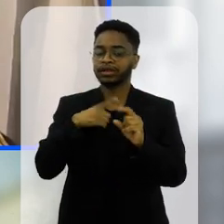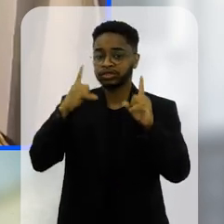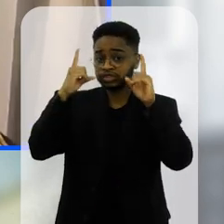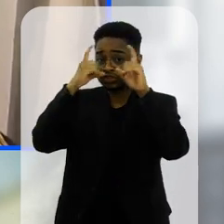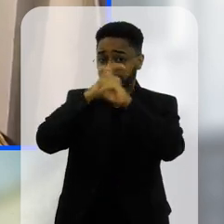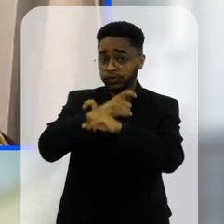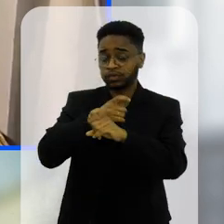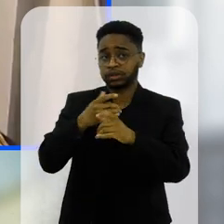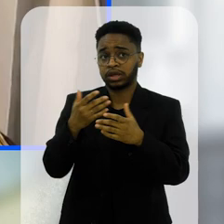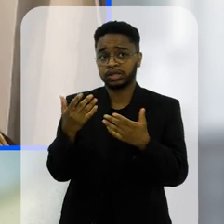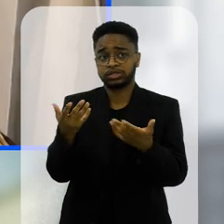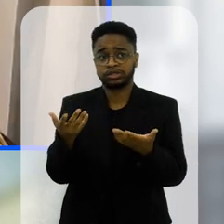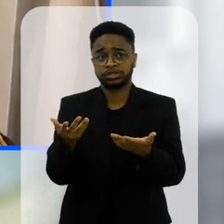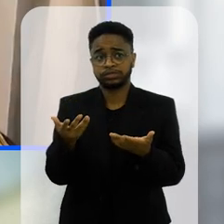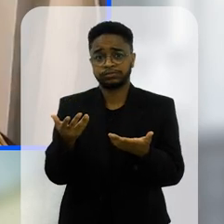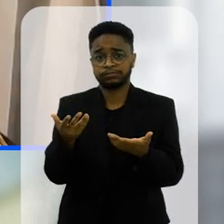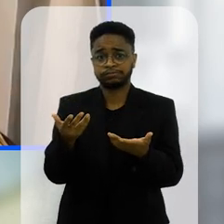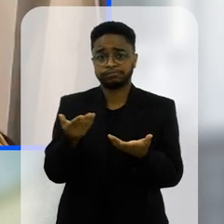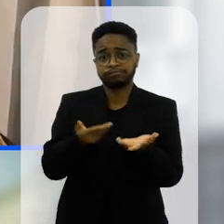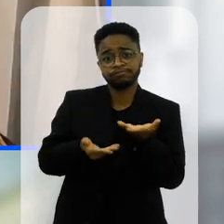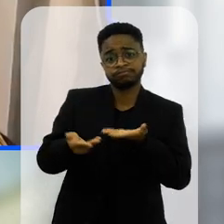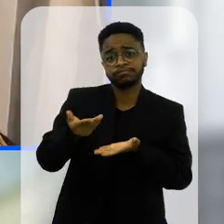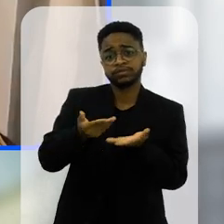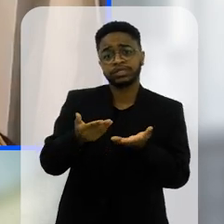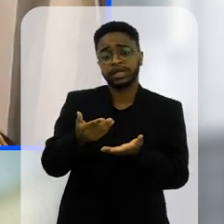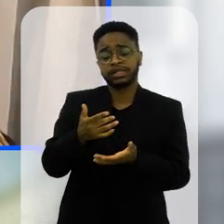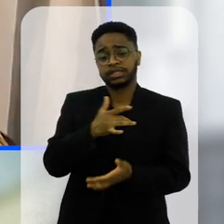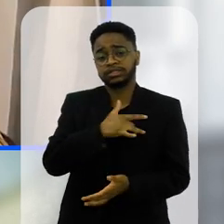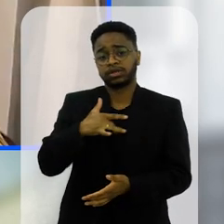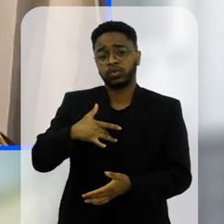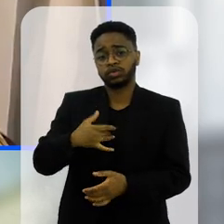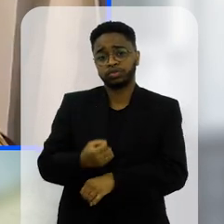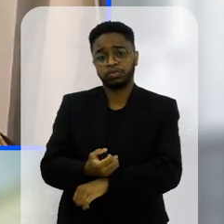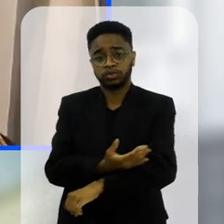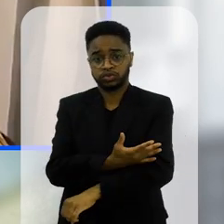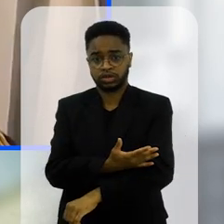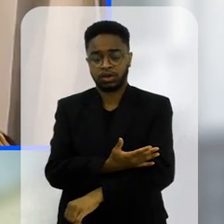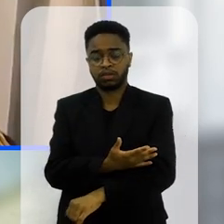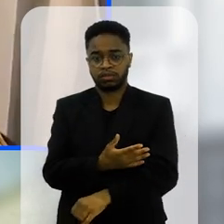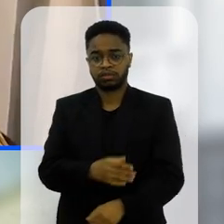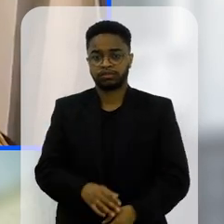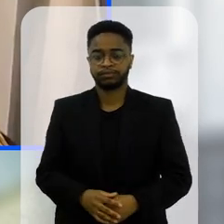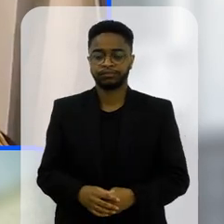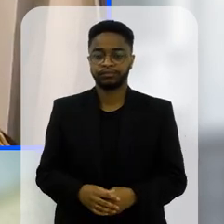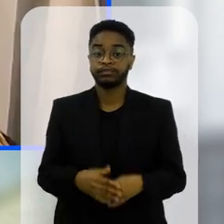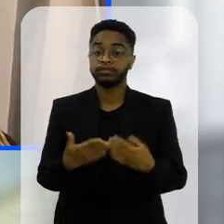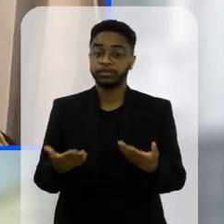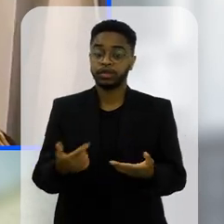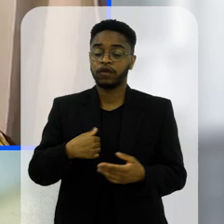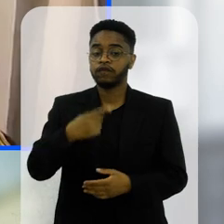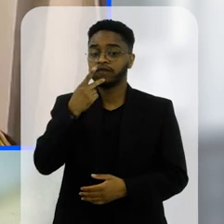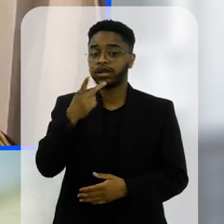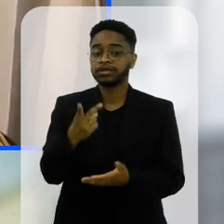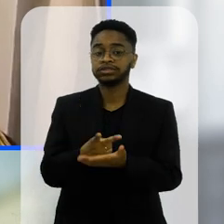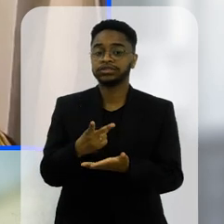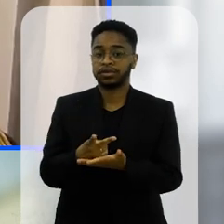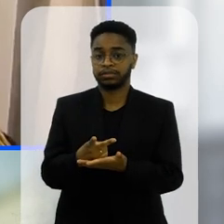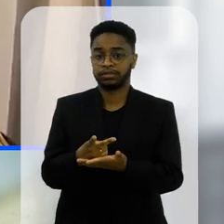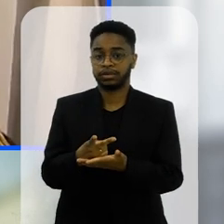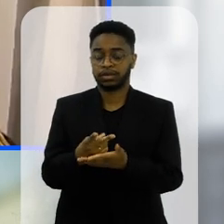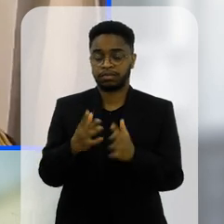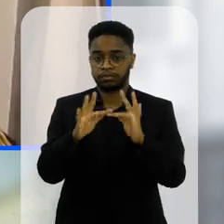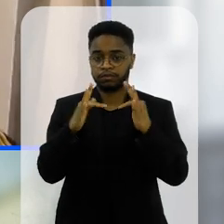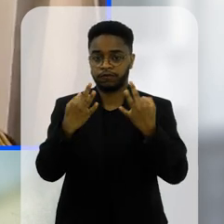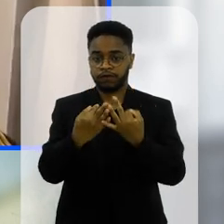de lidar com essa com essa saúde emocional dos alunos né então eu sempre costumo dizer pros meus